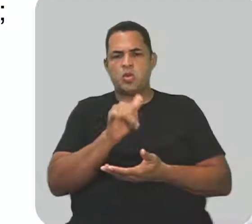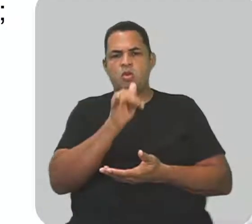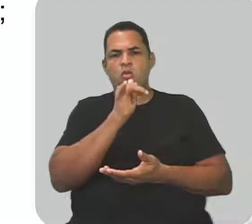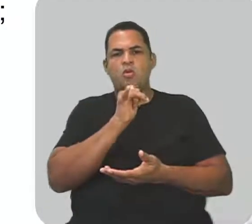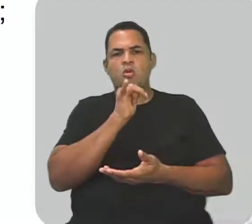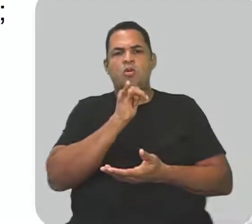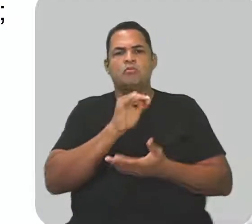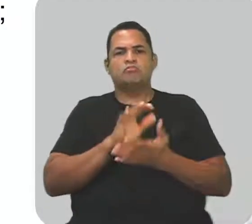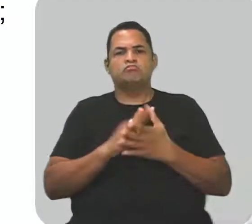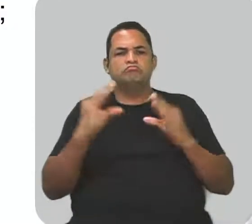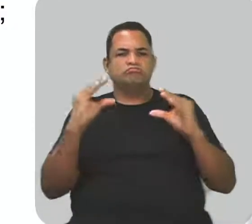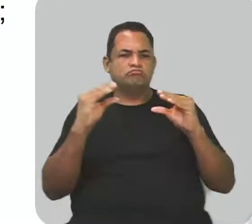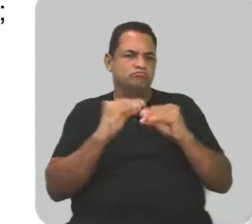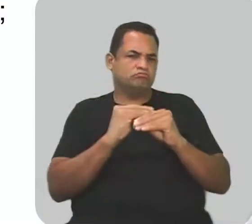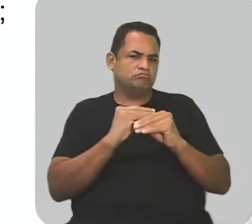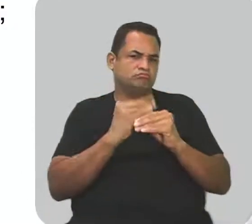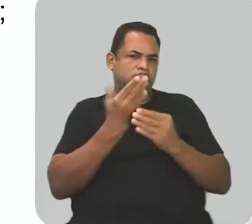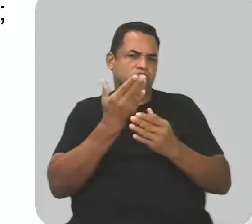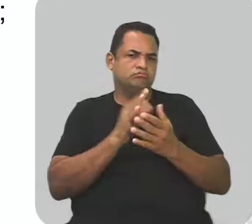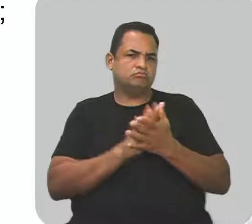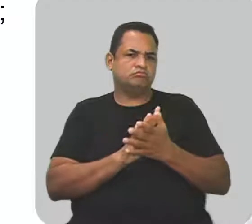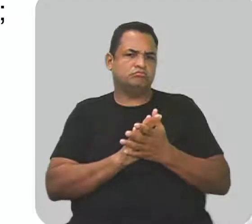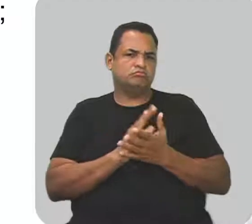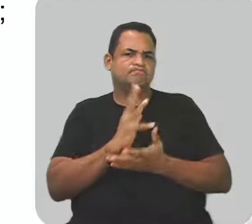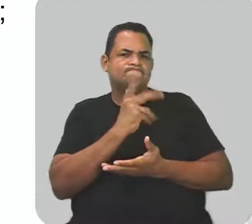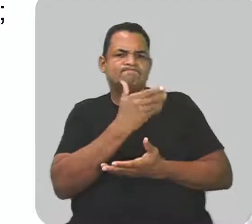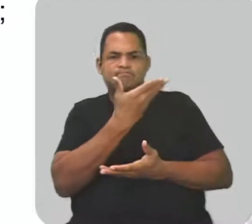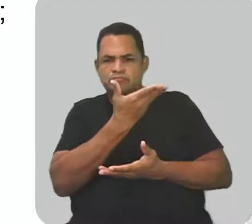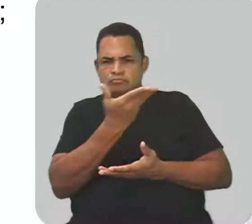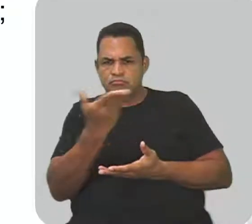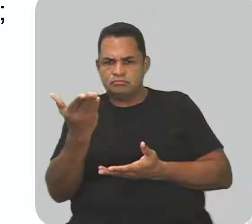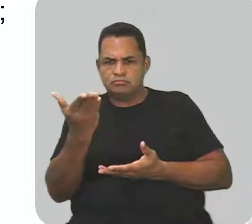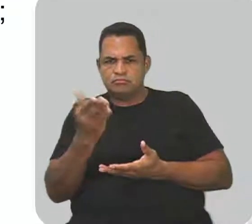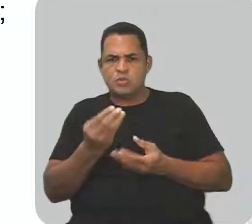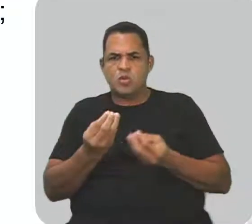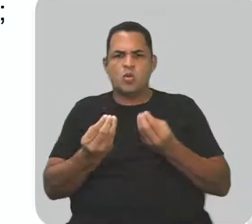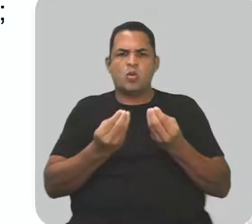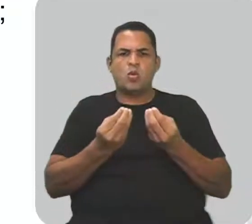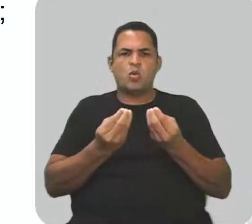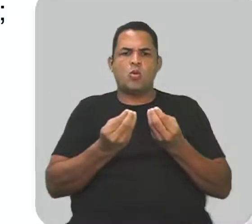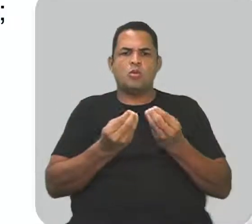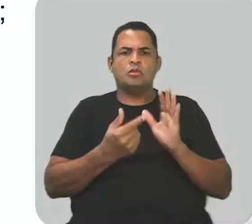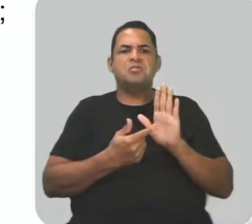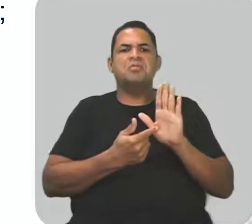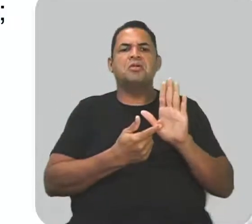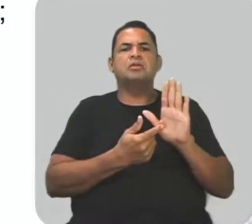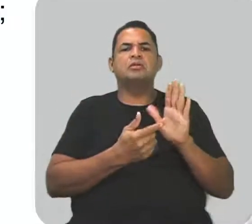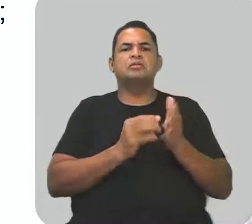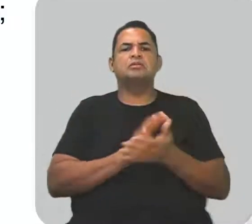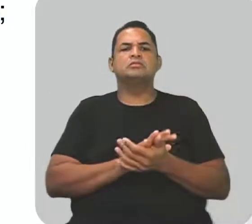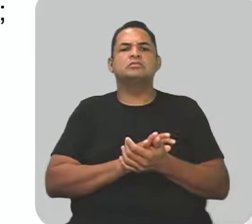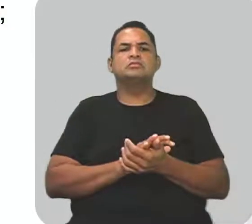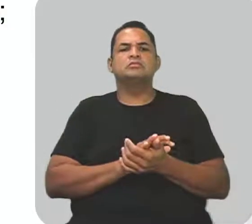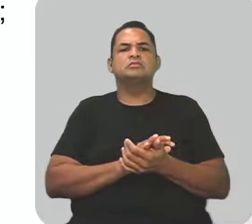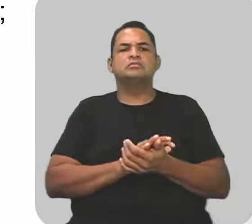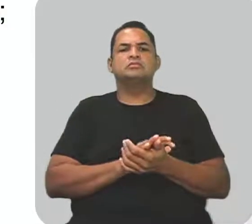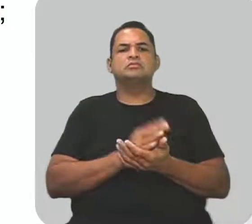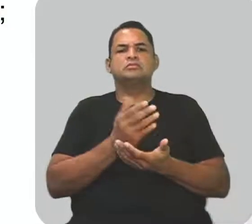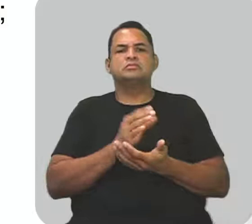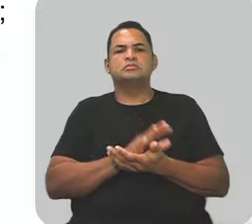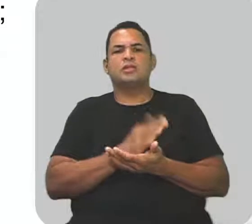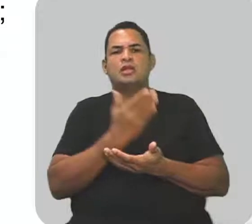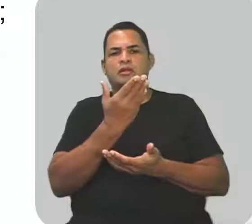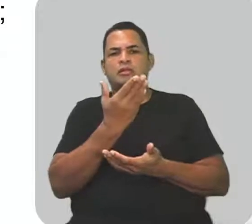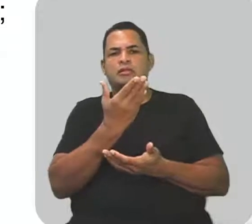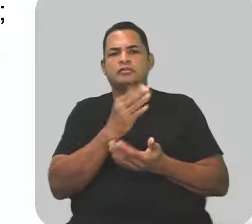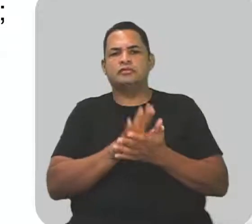sucinto, né? E bem bonito, vejam só, como ele está em destaque, em que você aí vai se antenar,